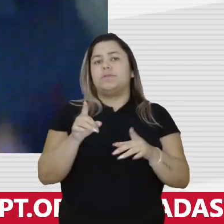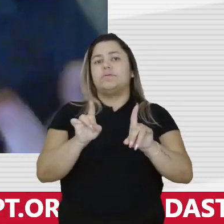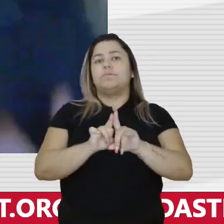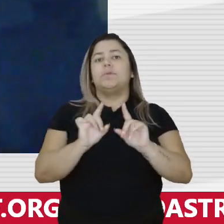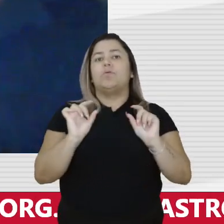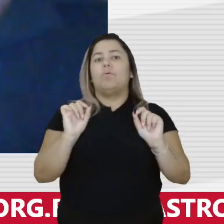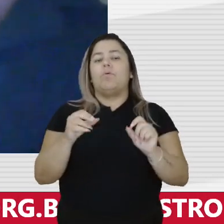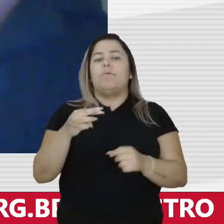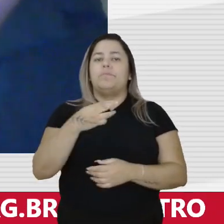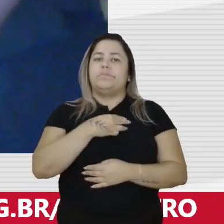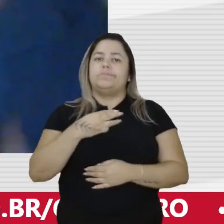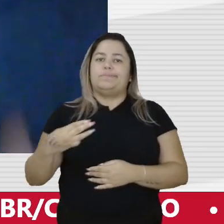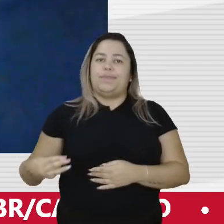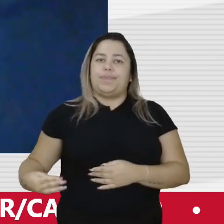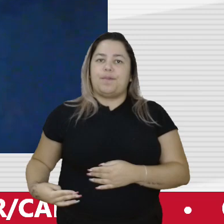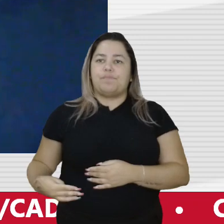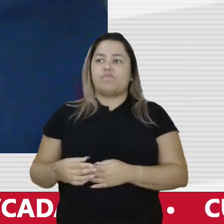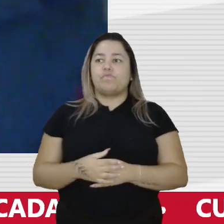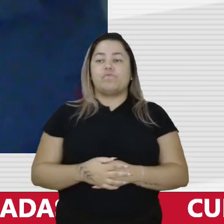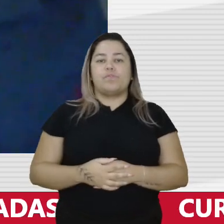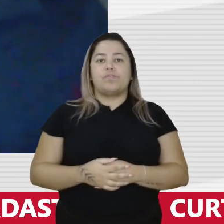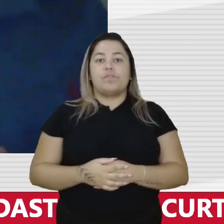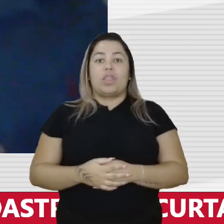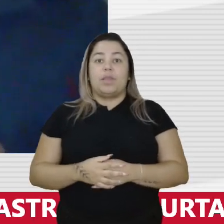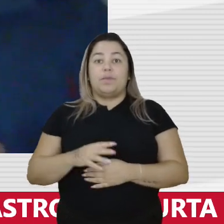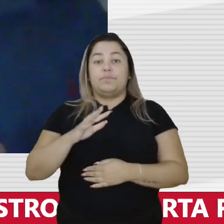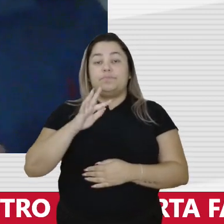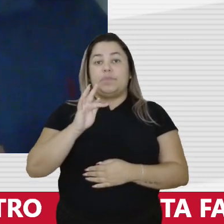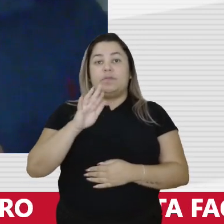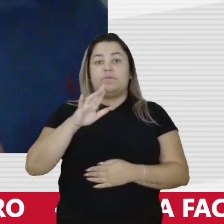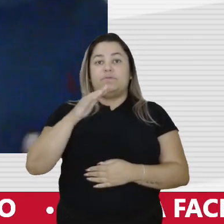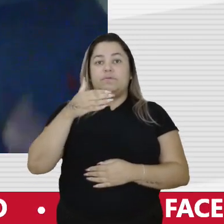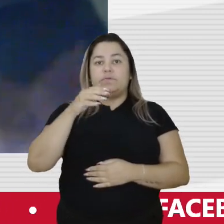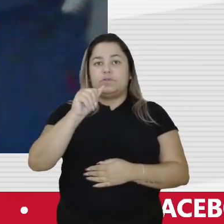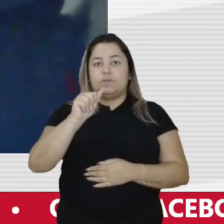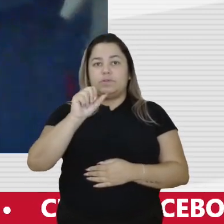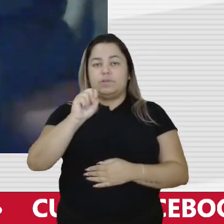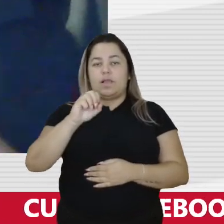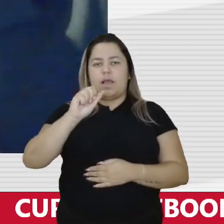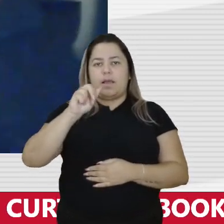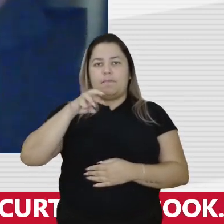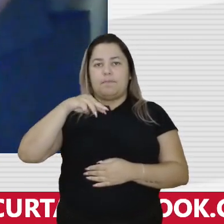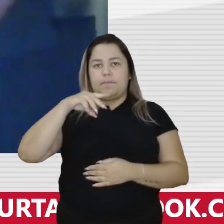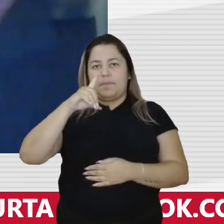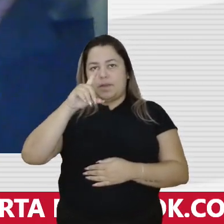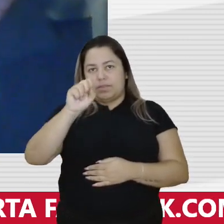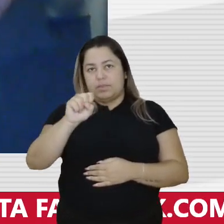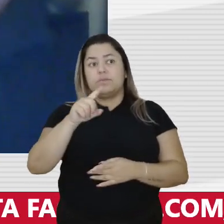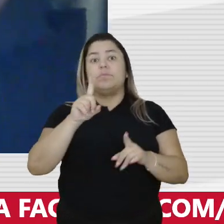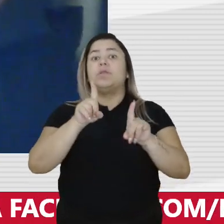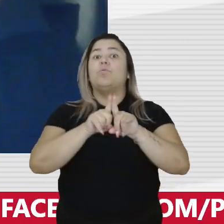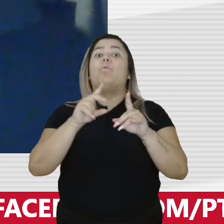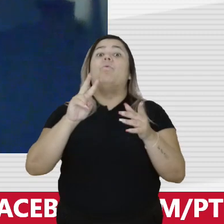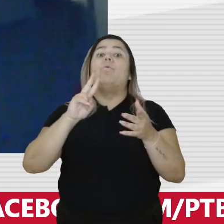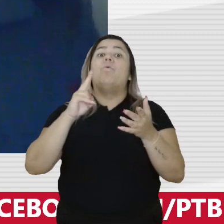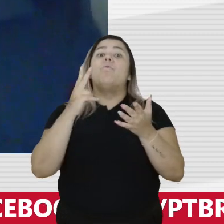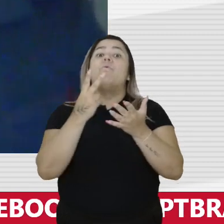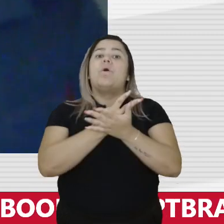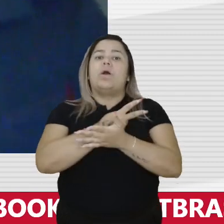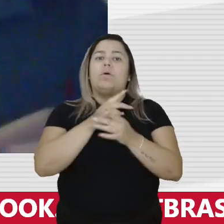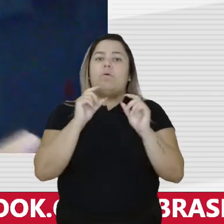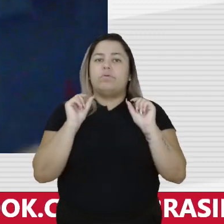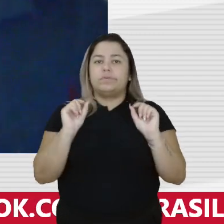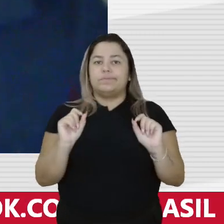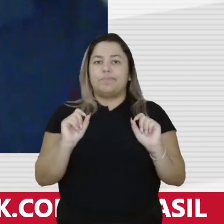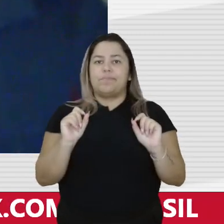o ministro das Forças Armadas. E, o que acontece? O Supremo Tribunal Militar